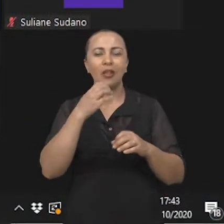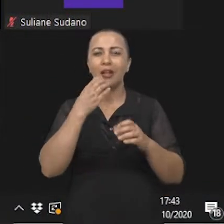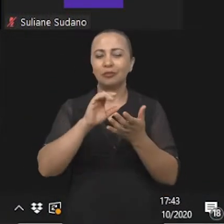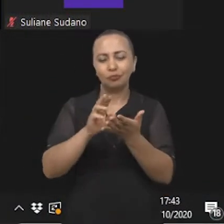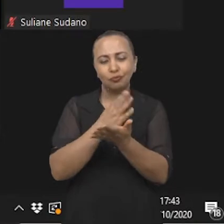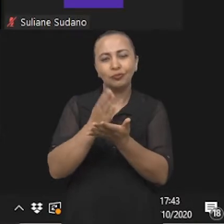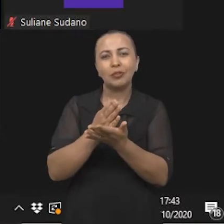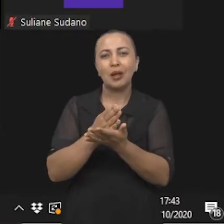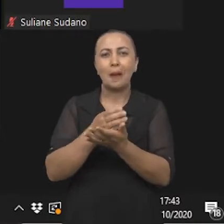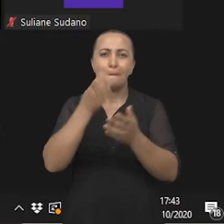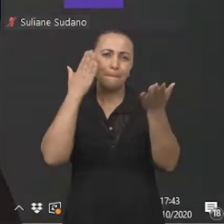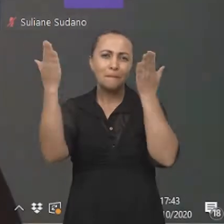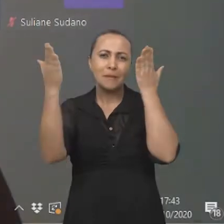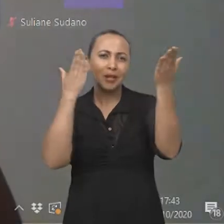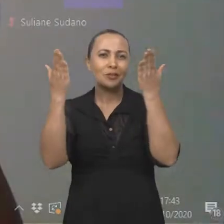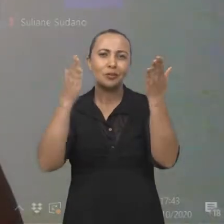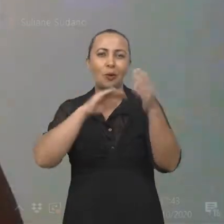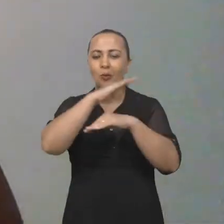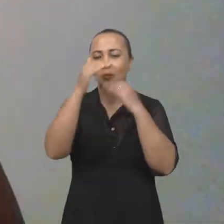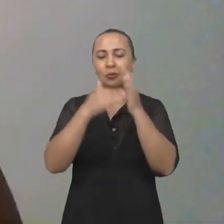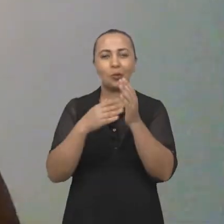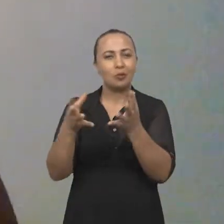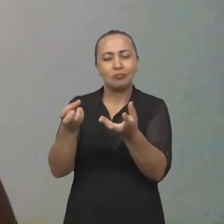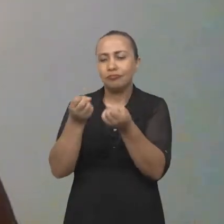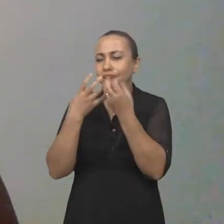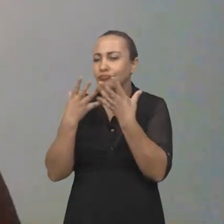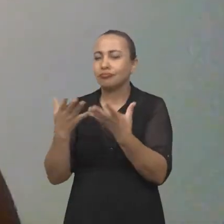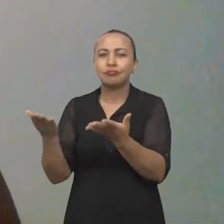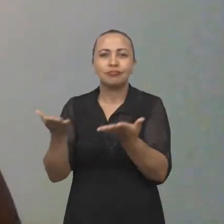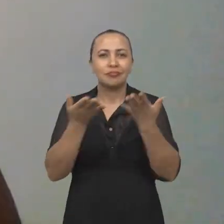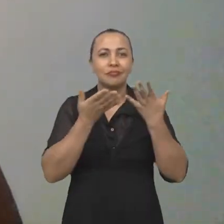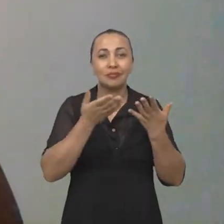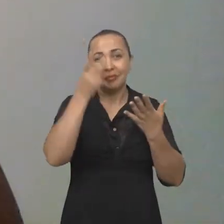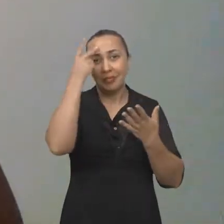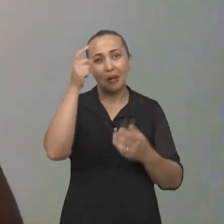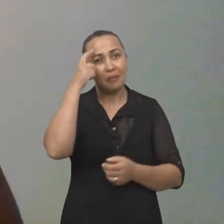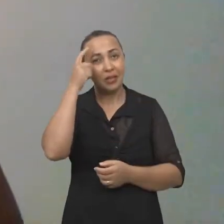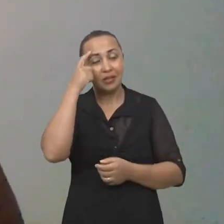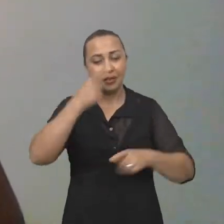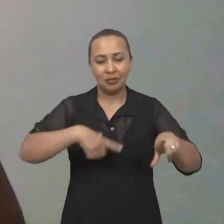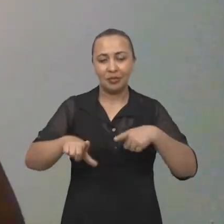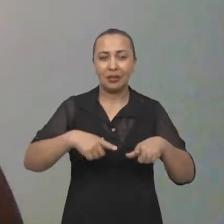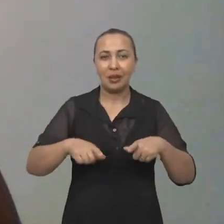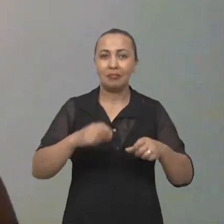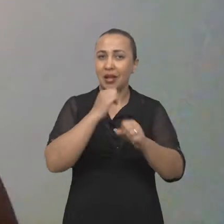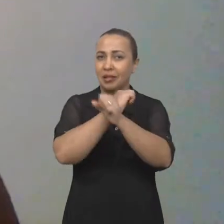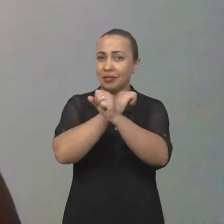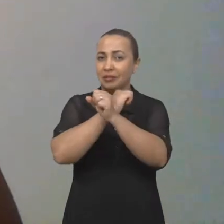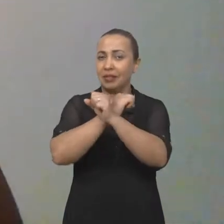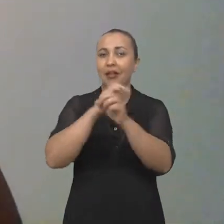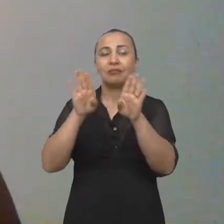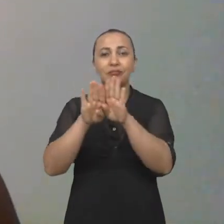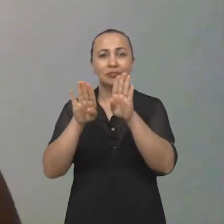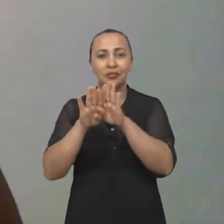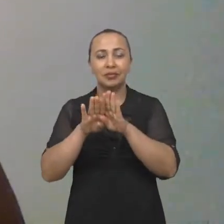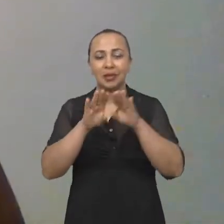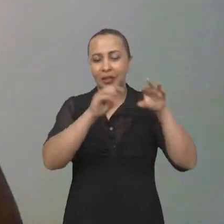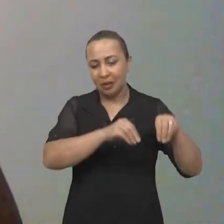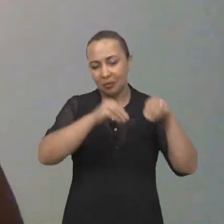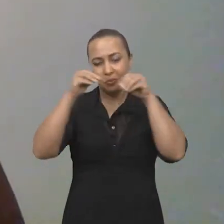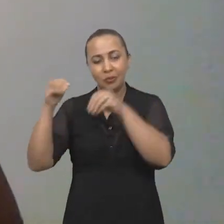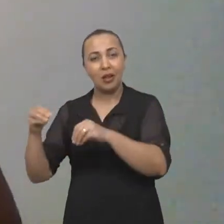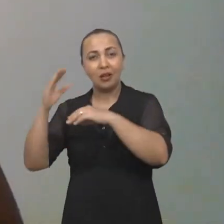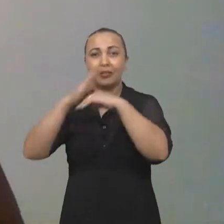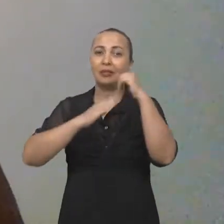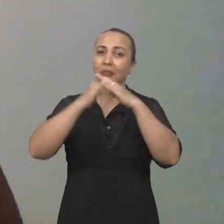psicólogos, todos são bem-vindos para pensar nessa temática do trabalho escravo, da migração e dessas